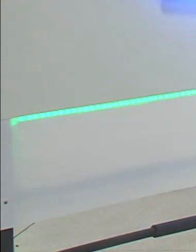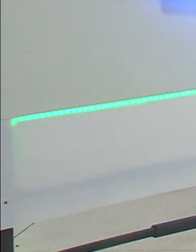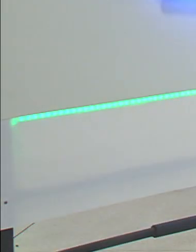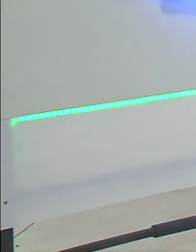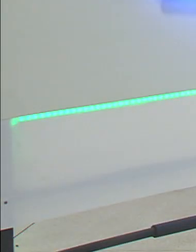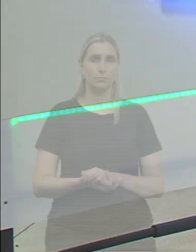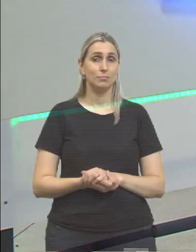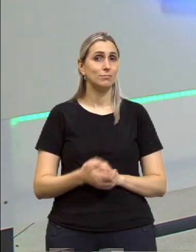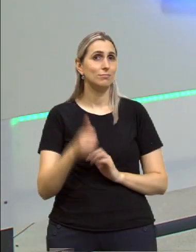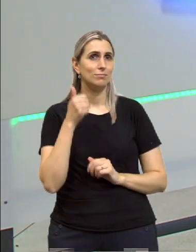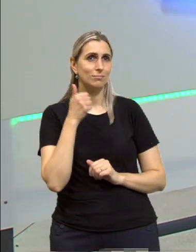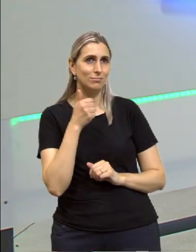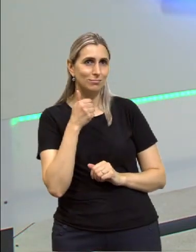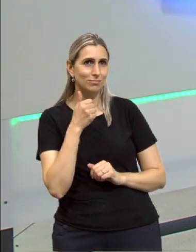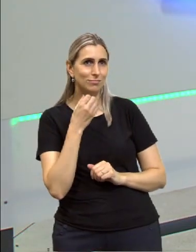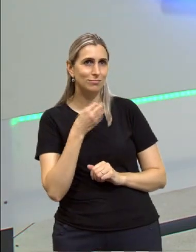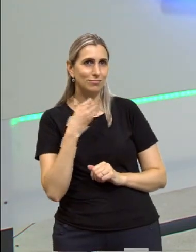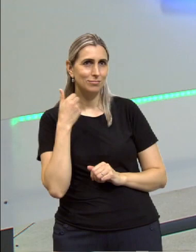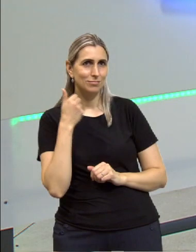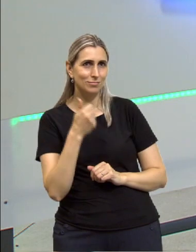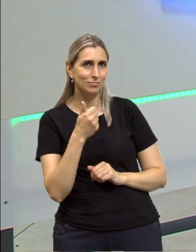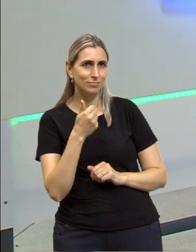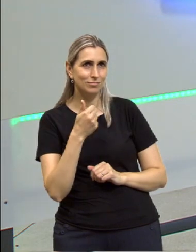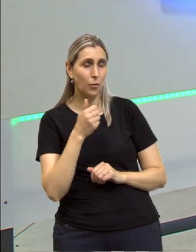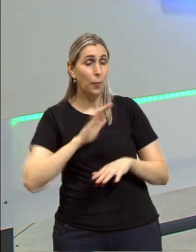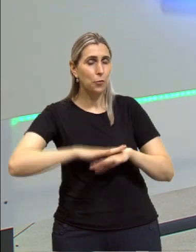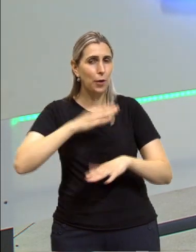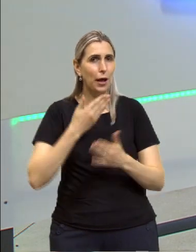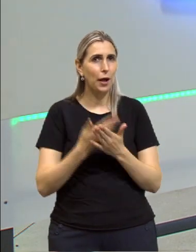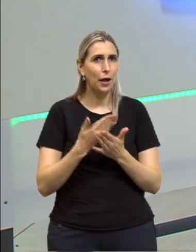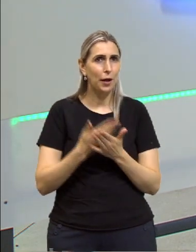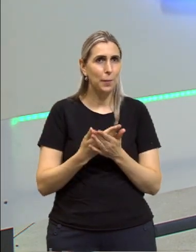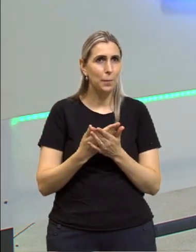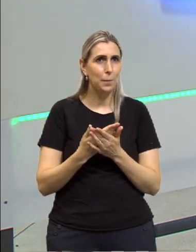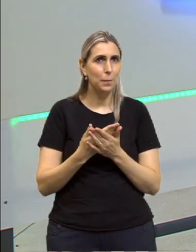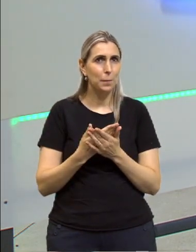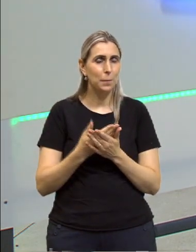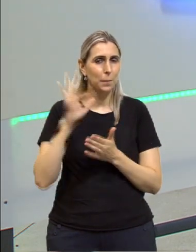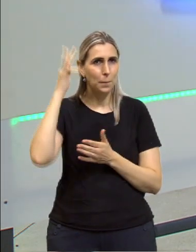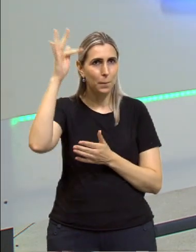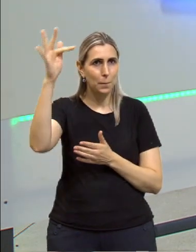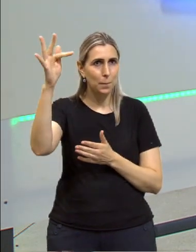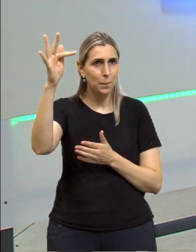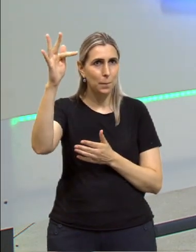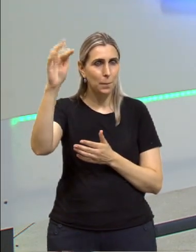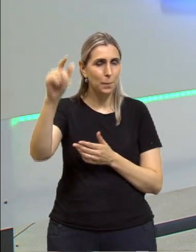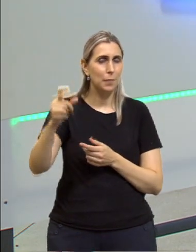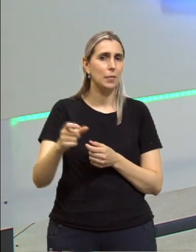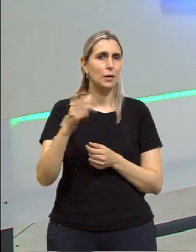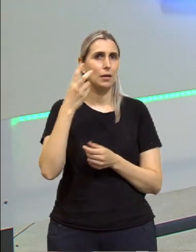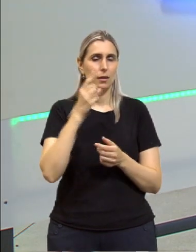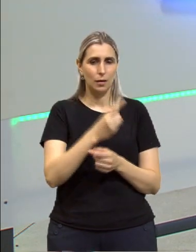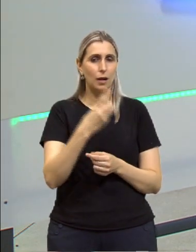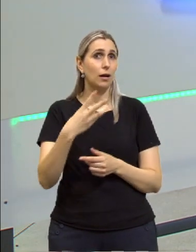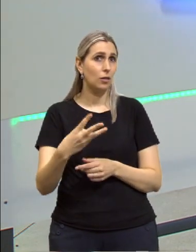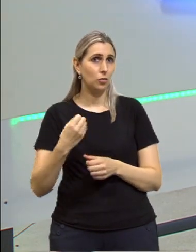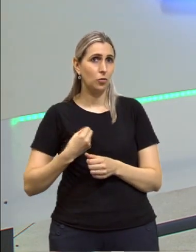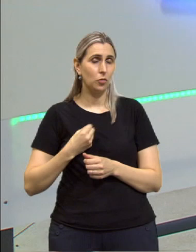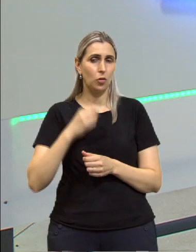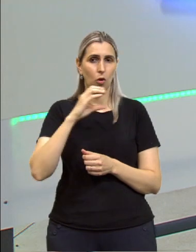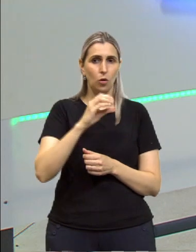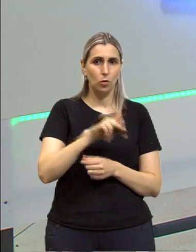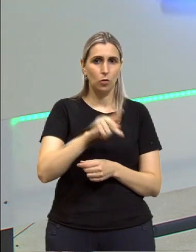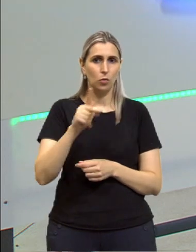E aí, galerinha, beleza? Beleza? Bora lá, mais uma aula. aula de Filosofia, Pensadores XIII, professor